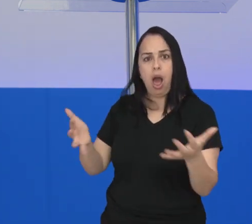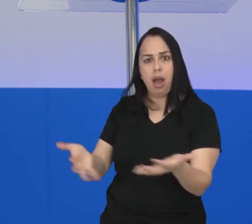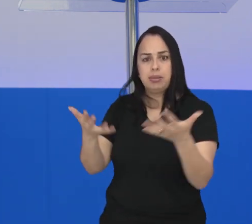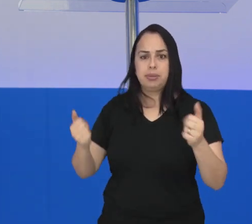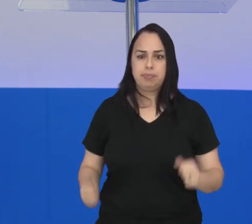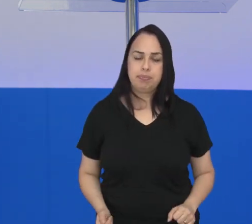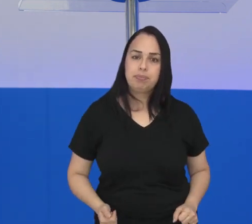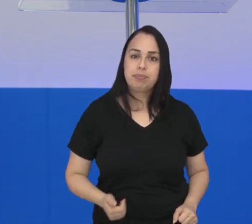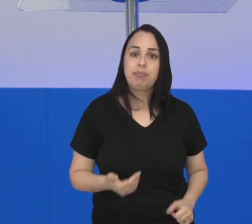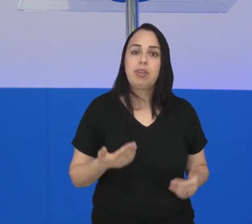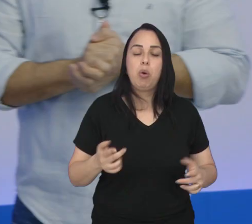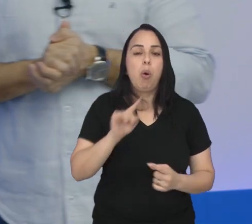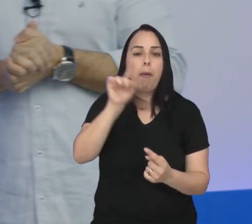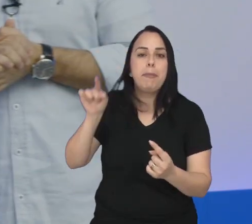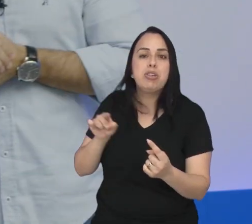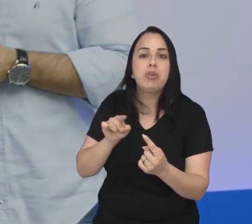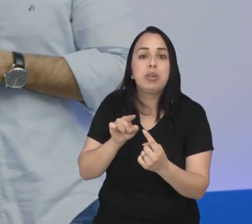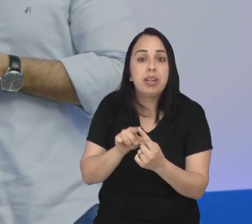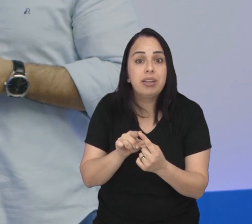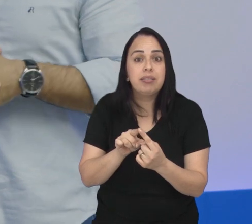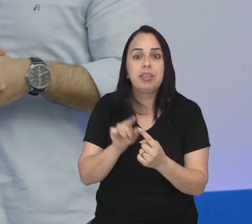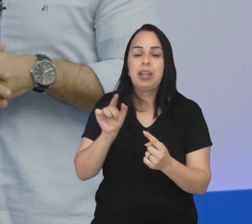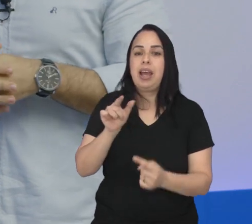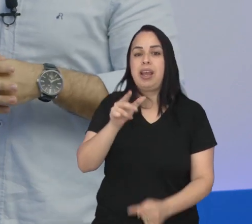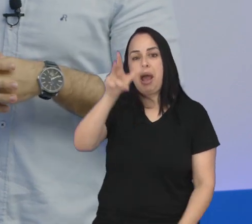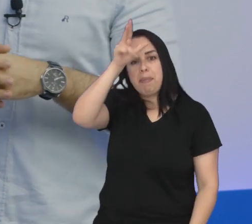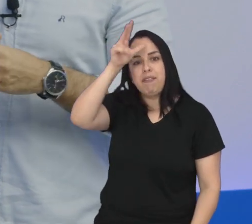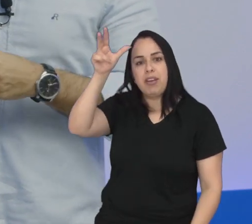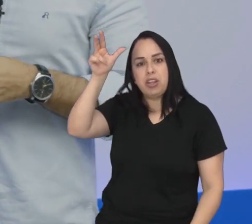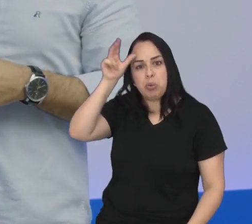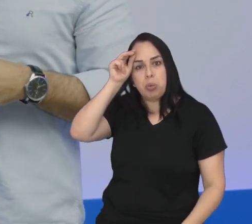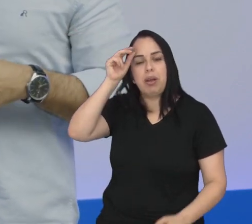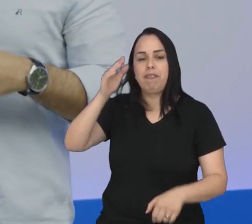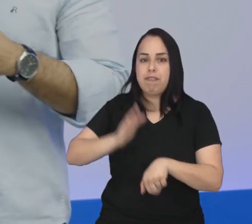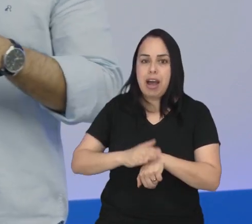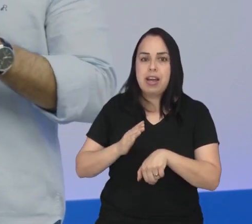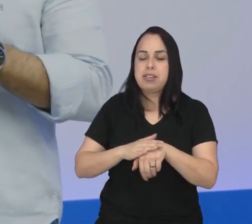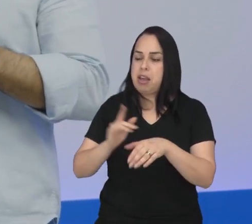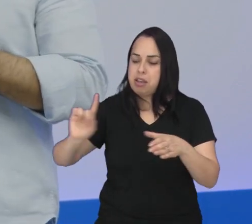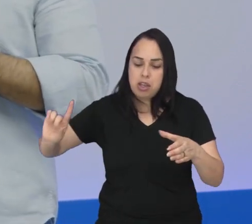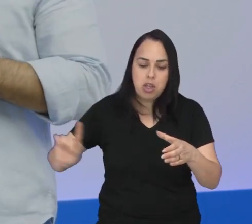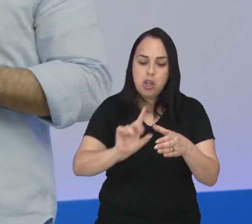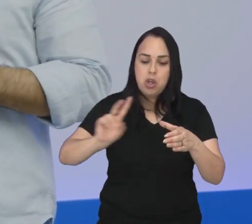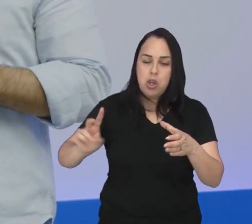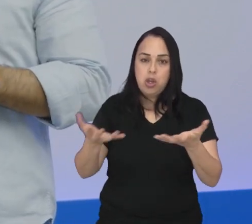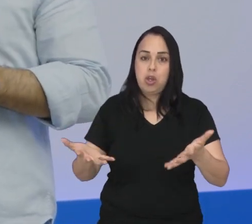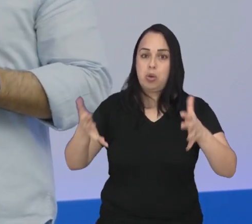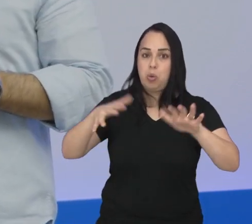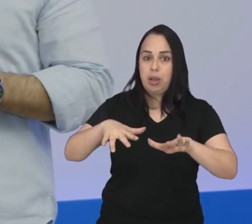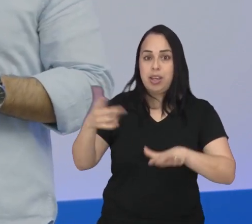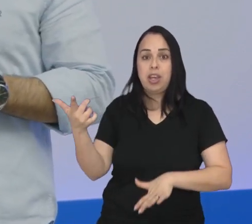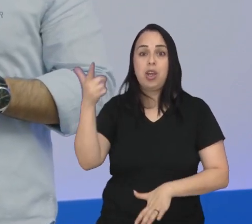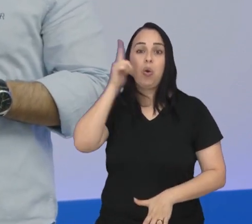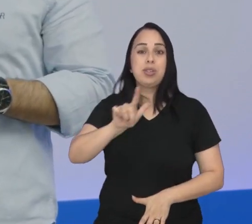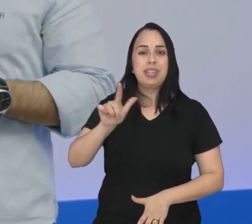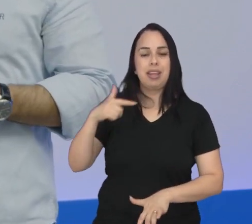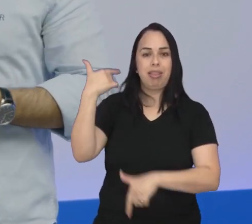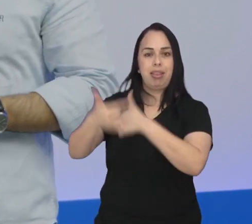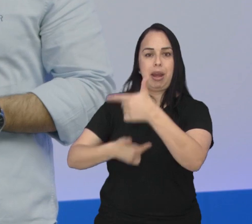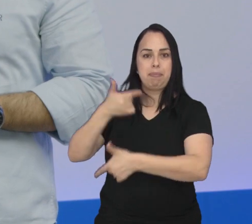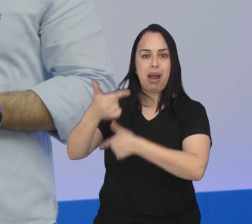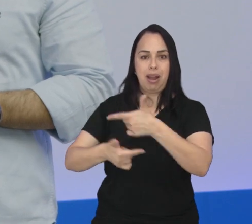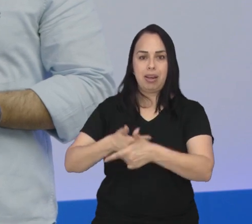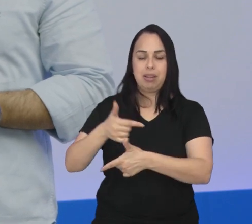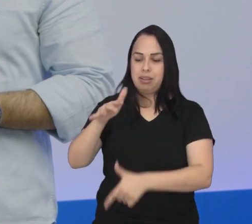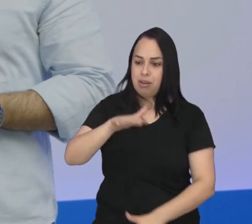incentivar a atividade. O objetivo é fazer com que o poder público promova políticas de inclusão e geração de emprego e renda para